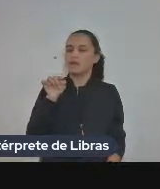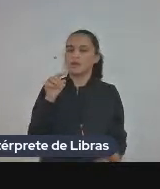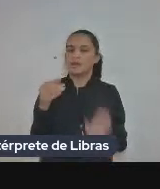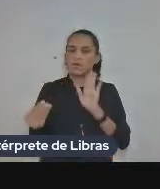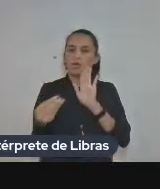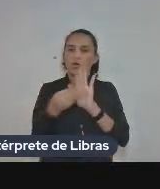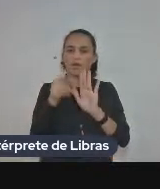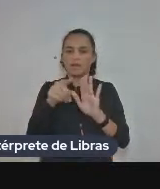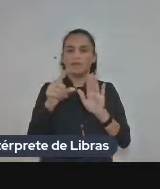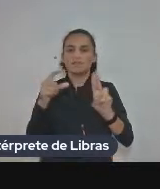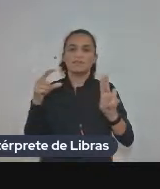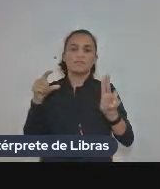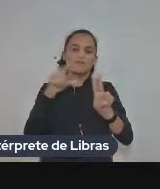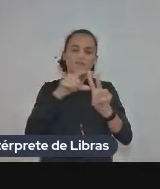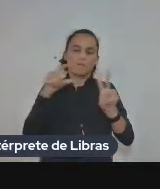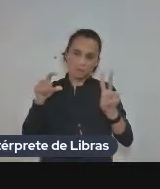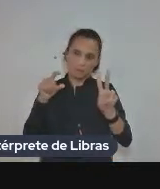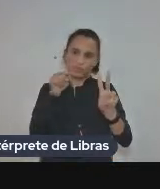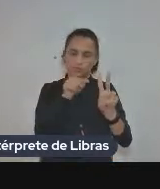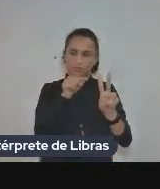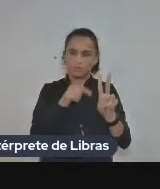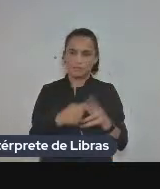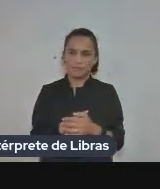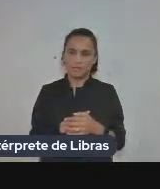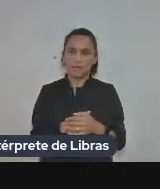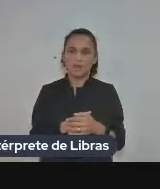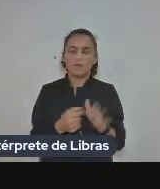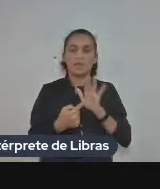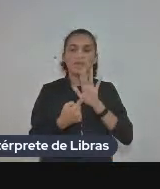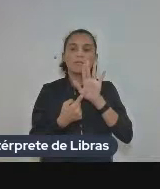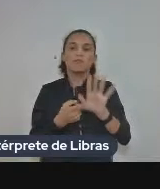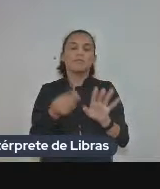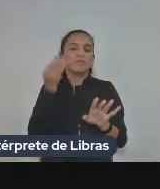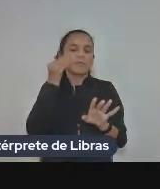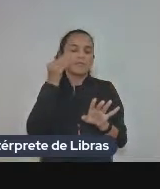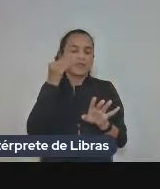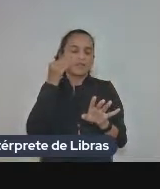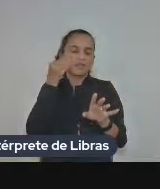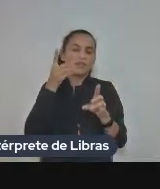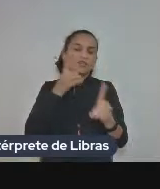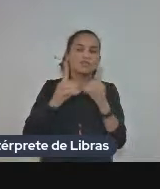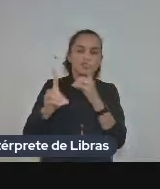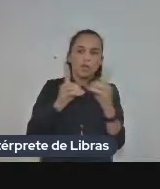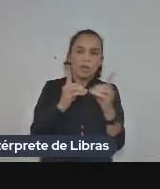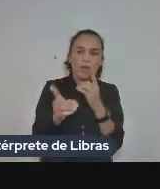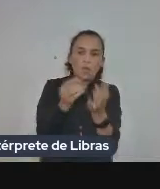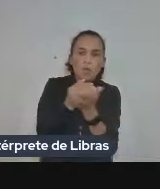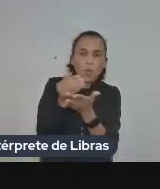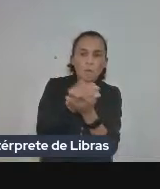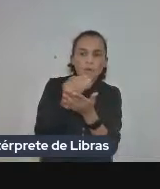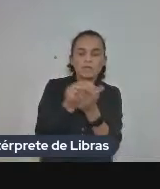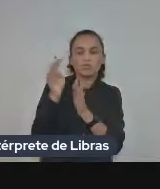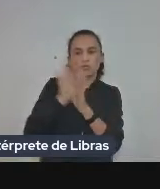esse verbete essa entrada o que parece dialogar com a primeira parte do texto de Freud